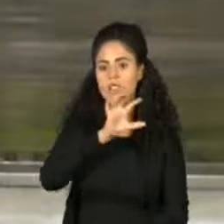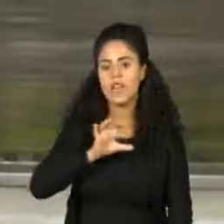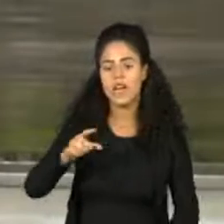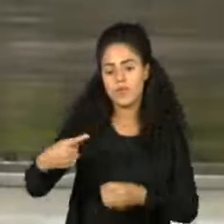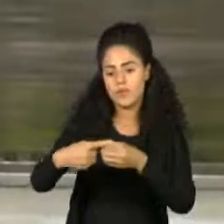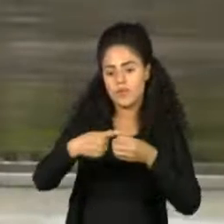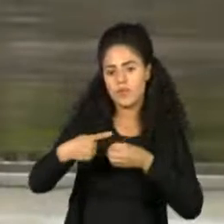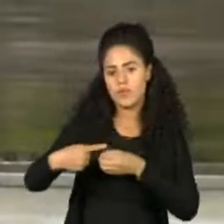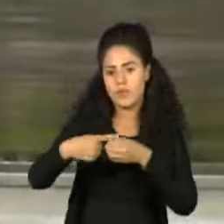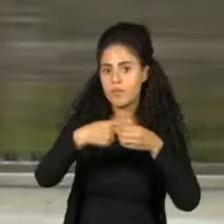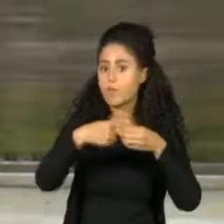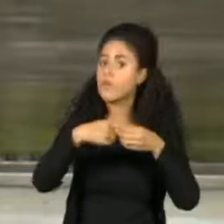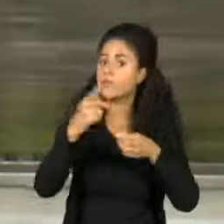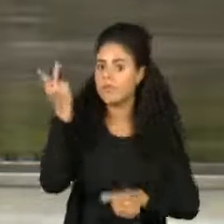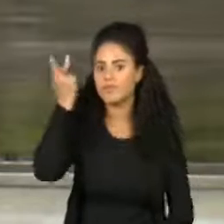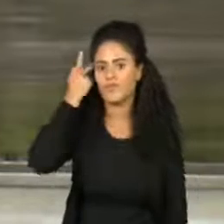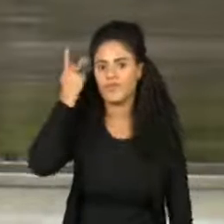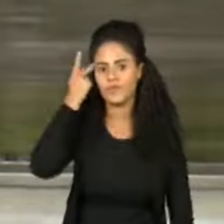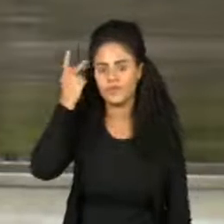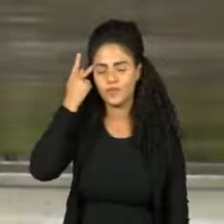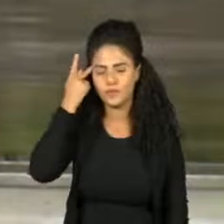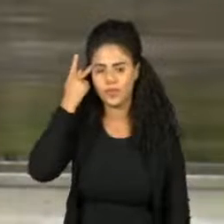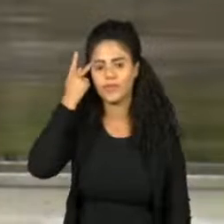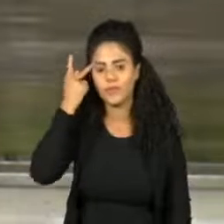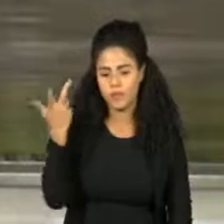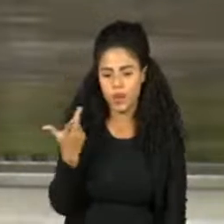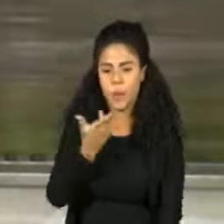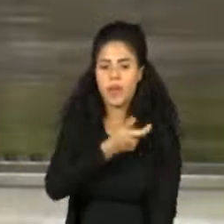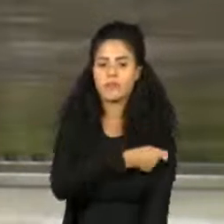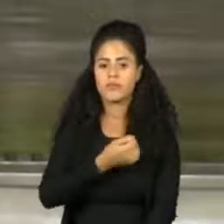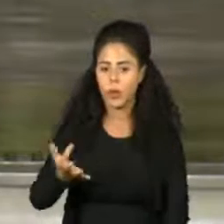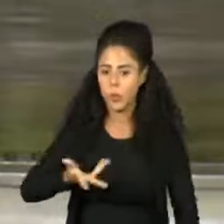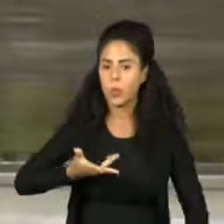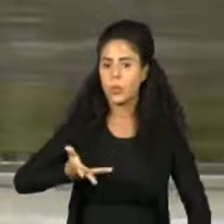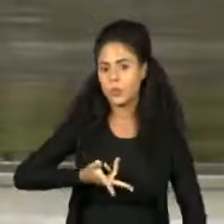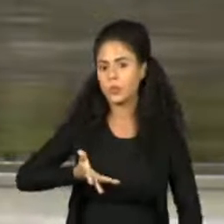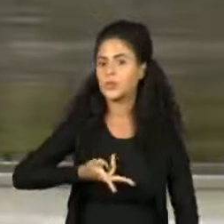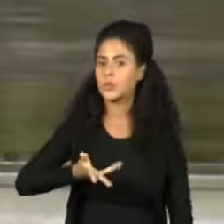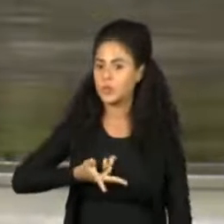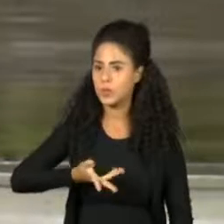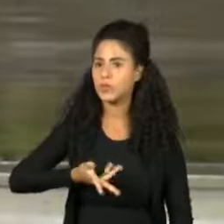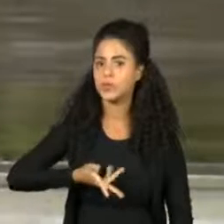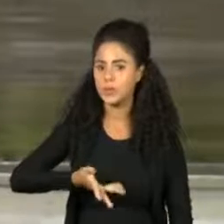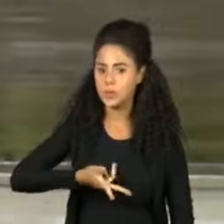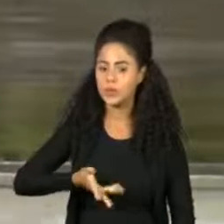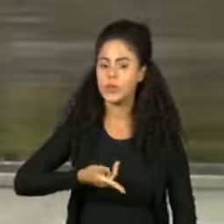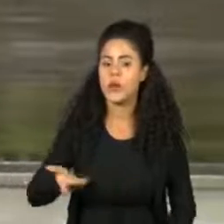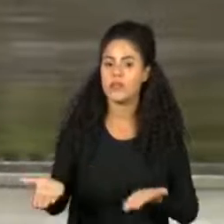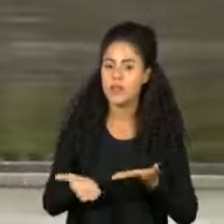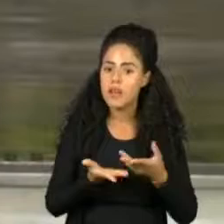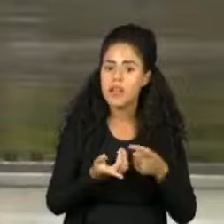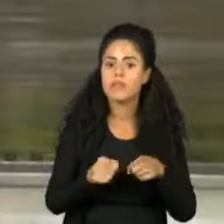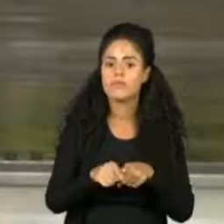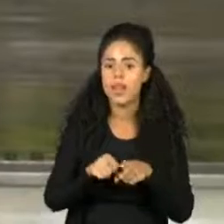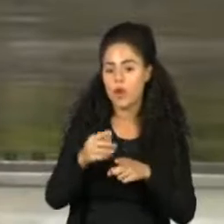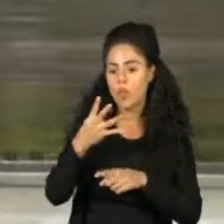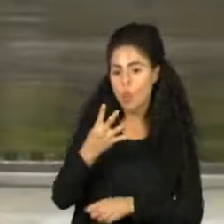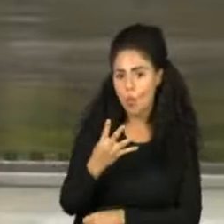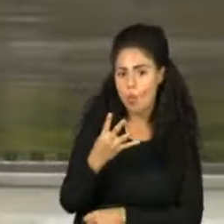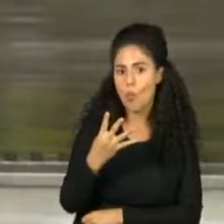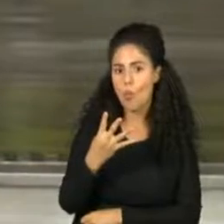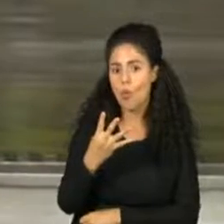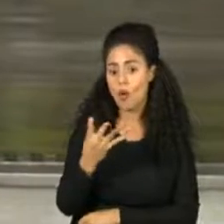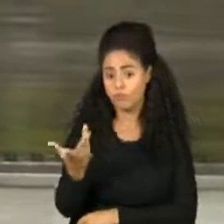municípios do estado de São Paulo. Por isso, a vacinação segue de forma acelerada e, repito, de cada 4